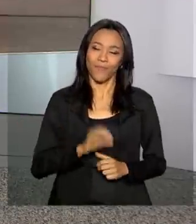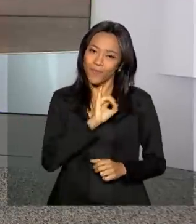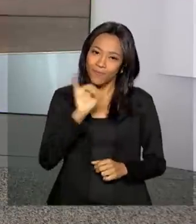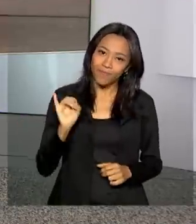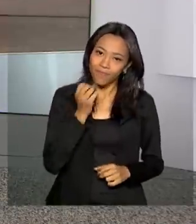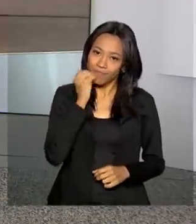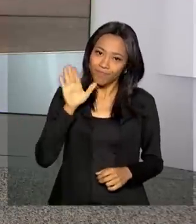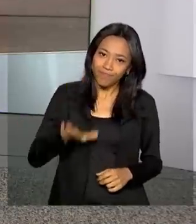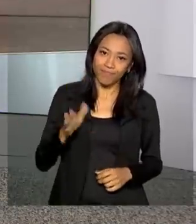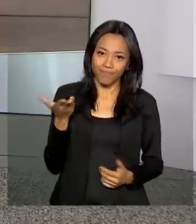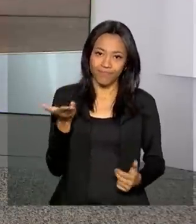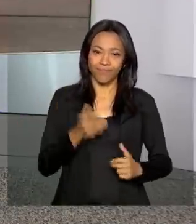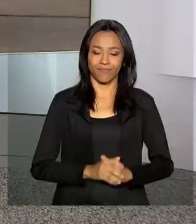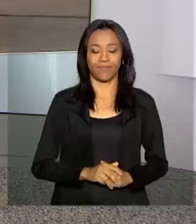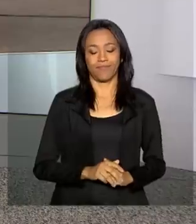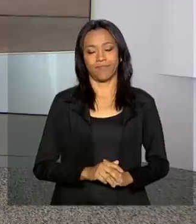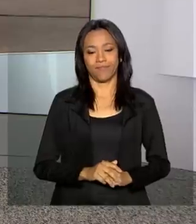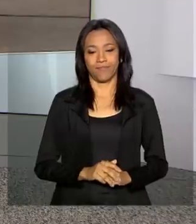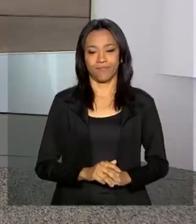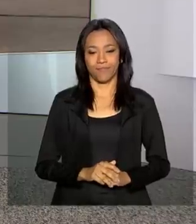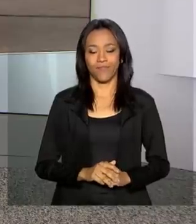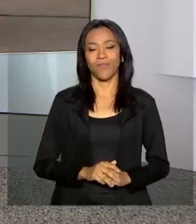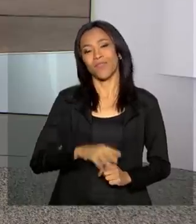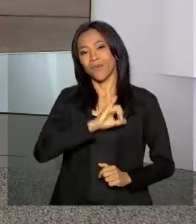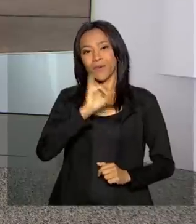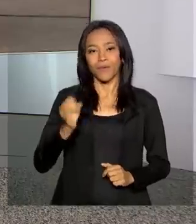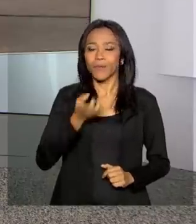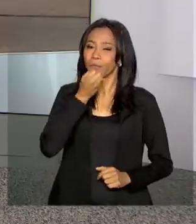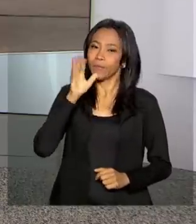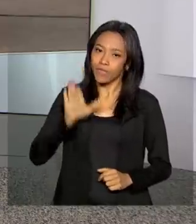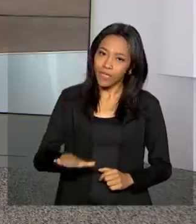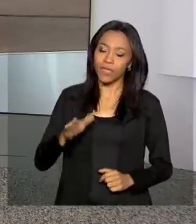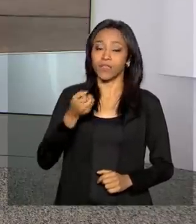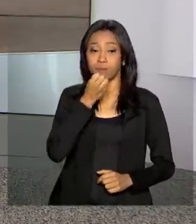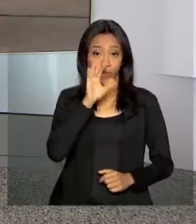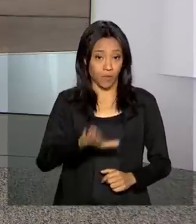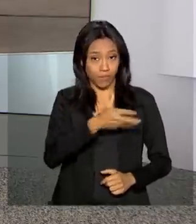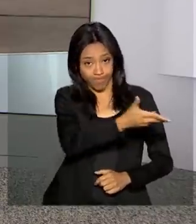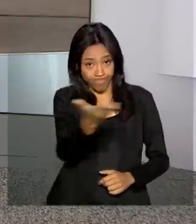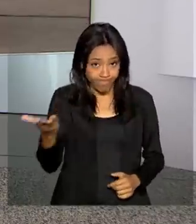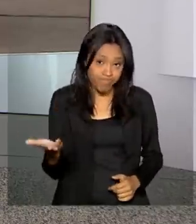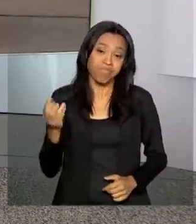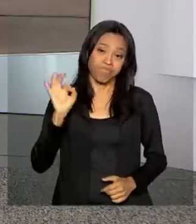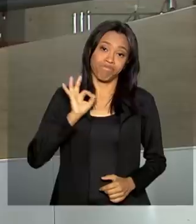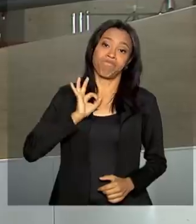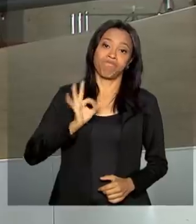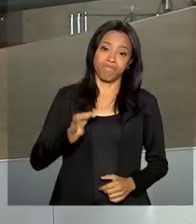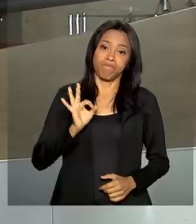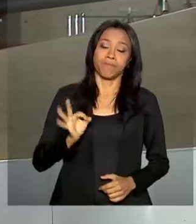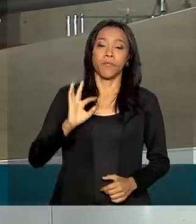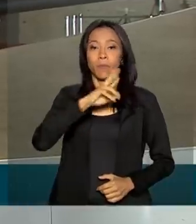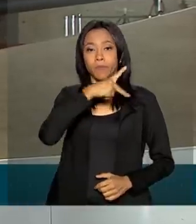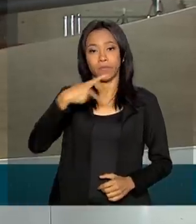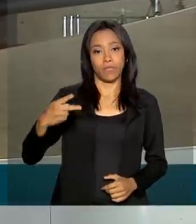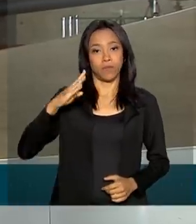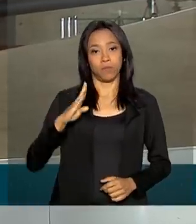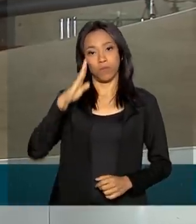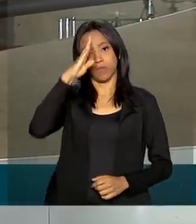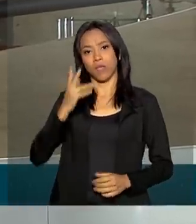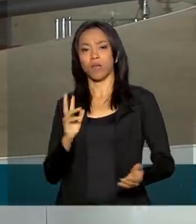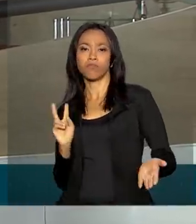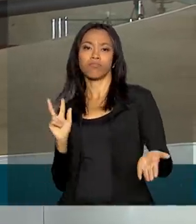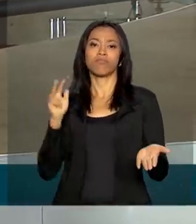Oi, Gabriela, boa tarde para você. Olá, Roberto, boa tarde, uma boa tarde a todos. É isso mesmo, o presidente Jair Bolsonaro